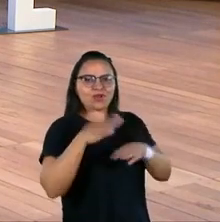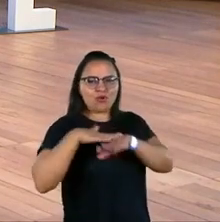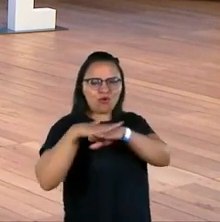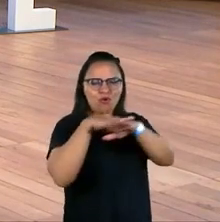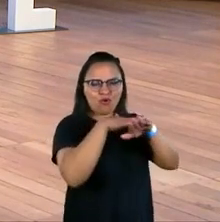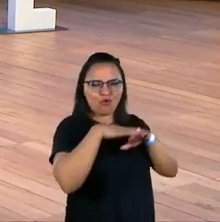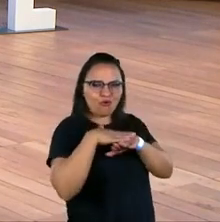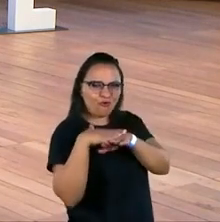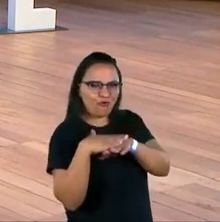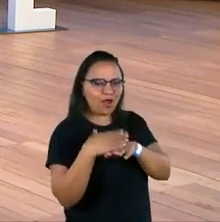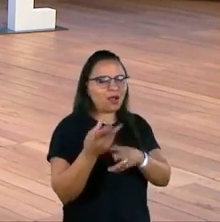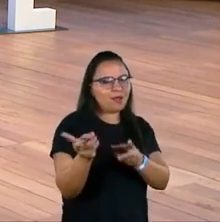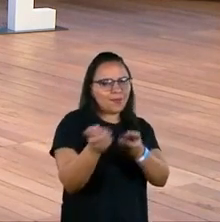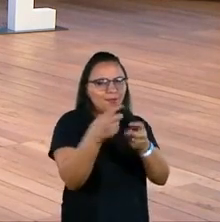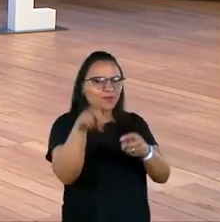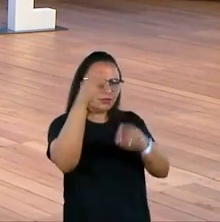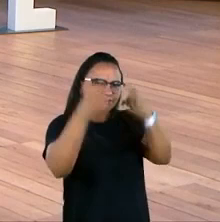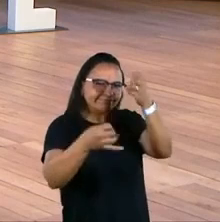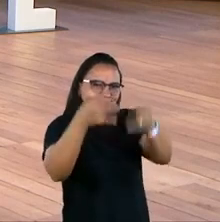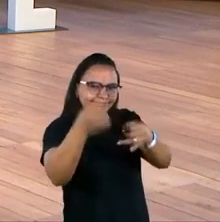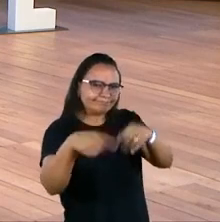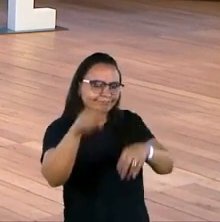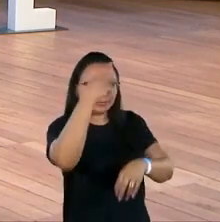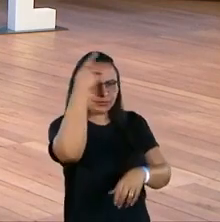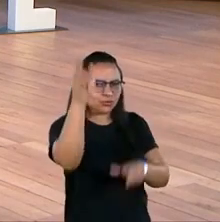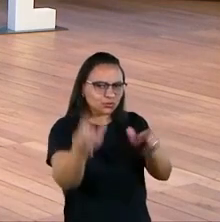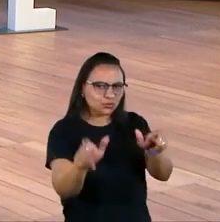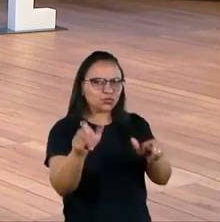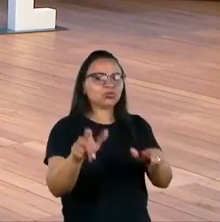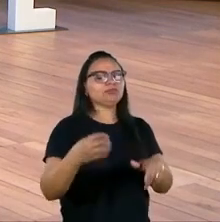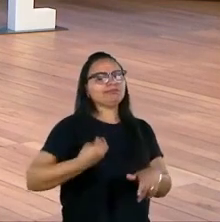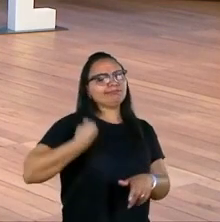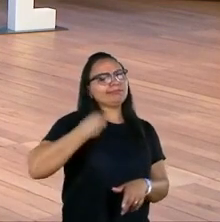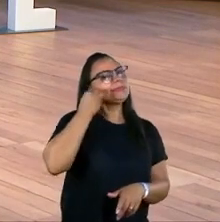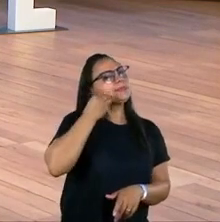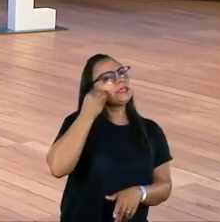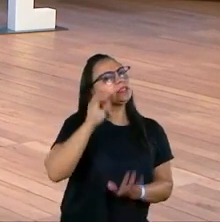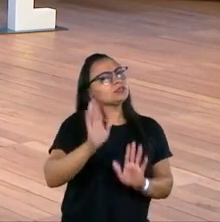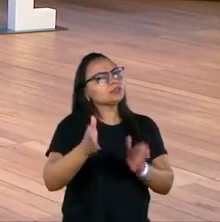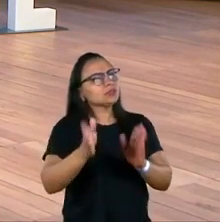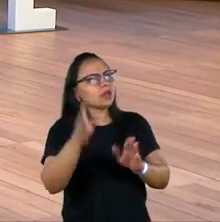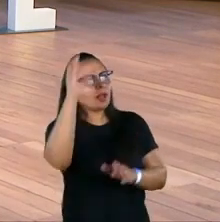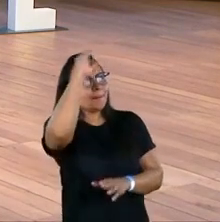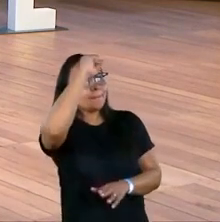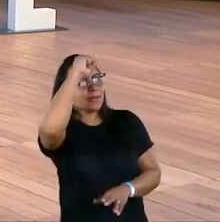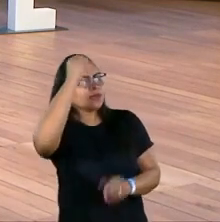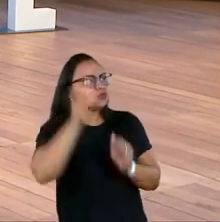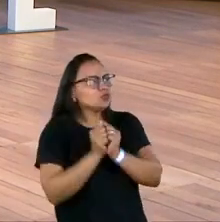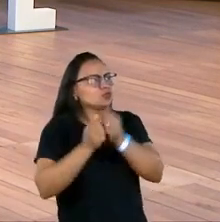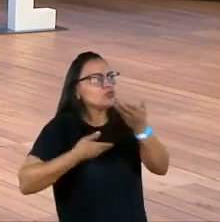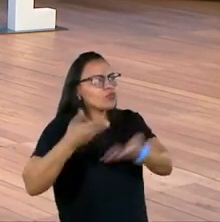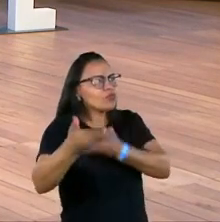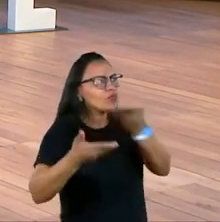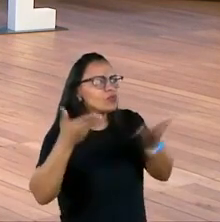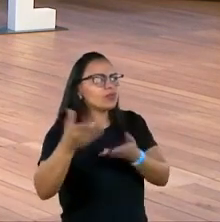conversar, na verdade, de escutar vocês dizendo que são pessoas que têm essa vivência e que aprender com vocês e também nossa plateia, daqui a